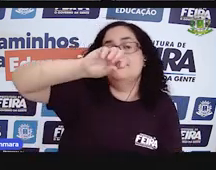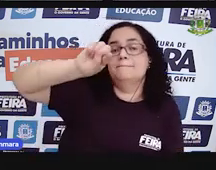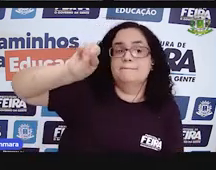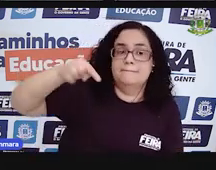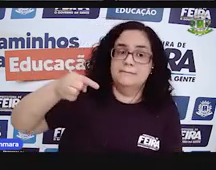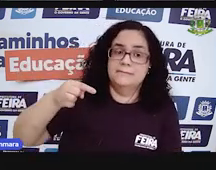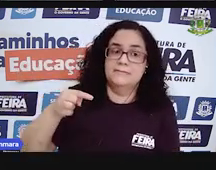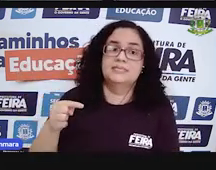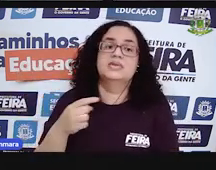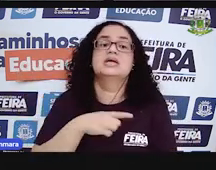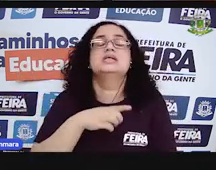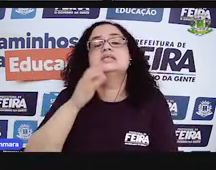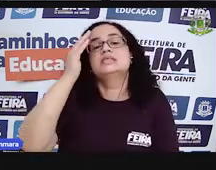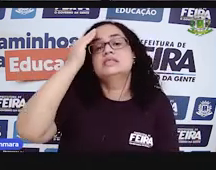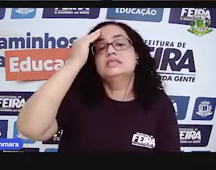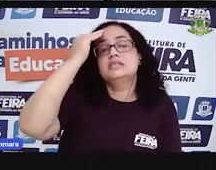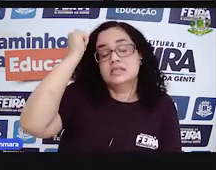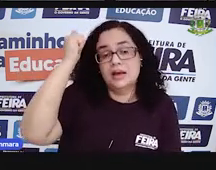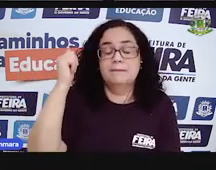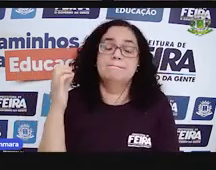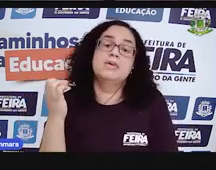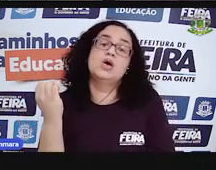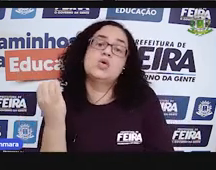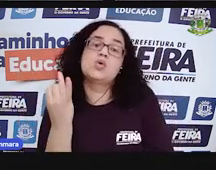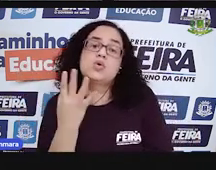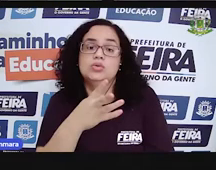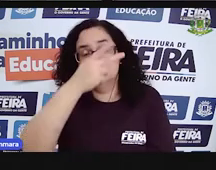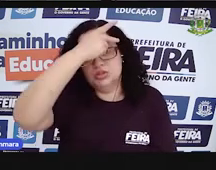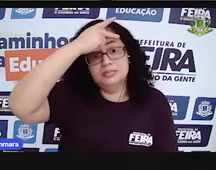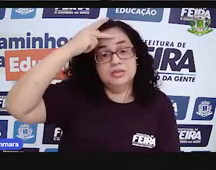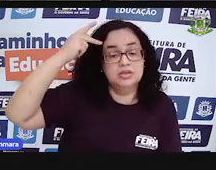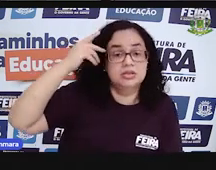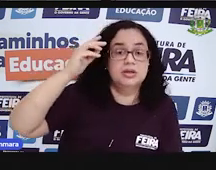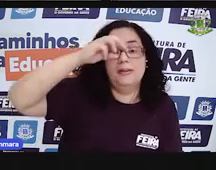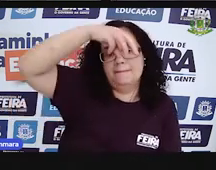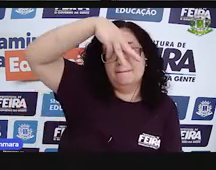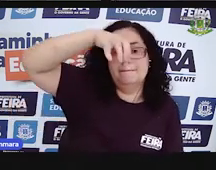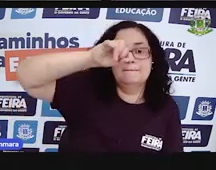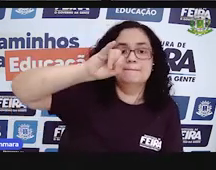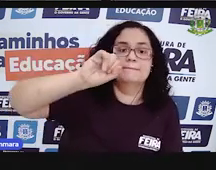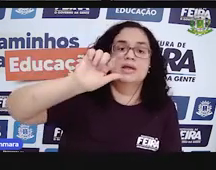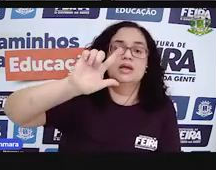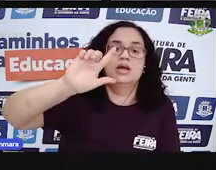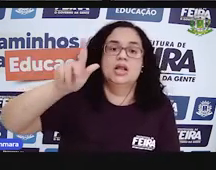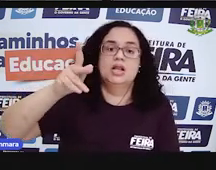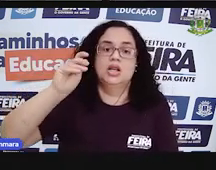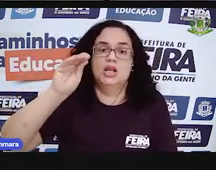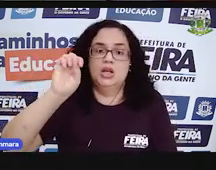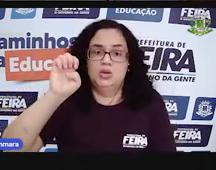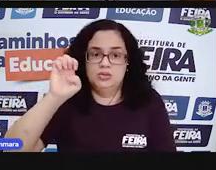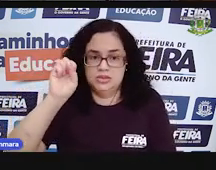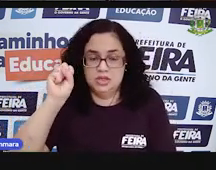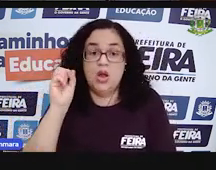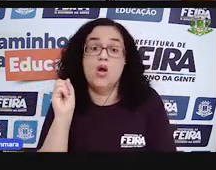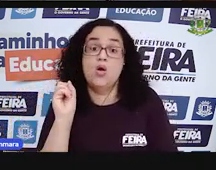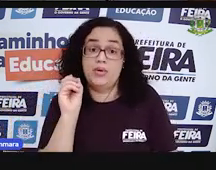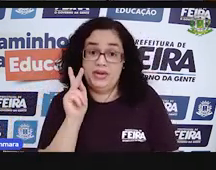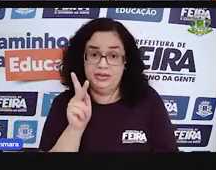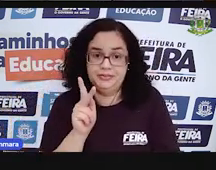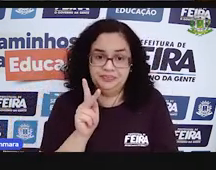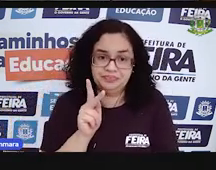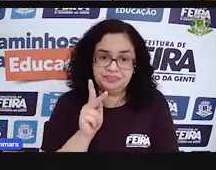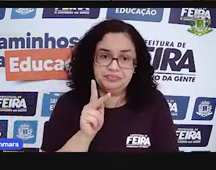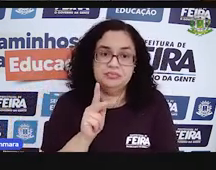né? Porque a gente já sabia que aquela quantidade de pessoas era em milhões. Tá bom? Uma coisinha,